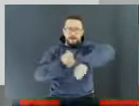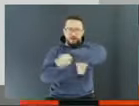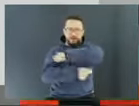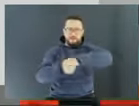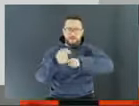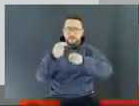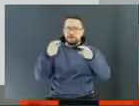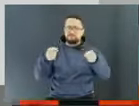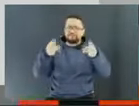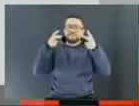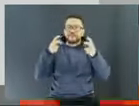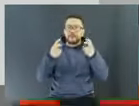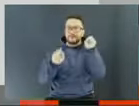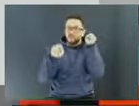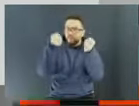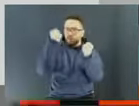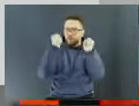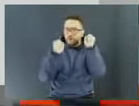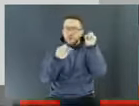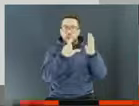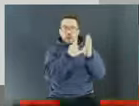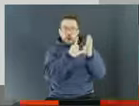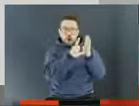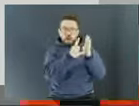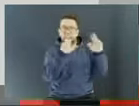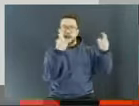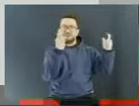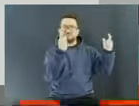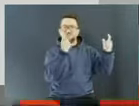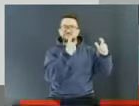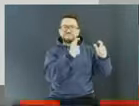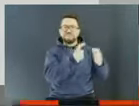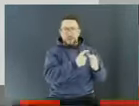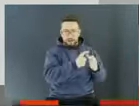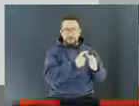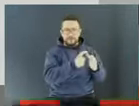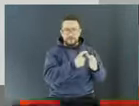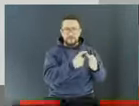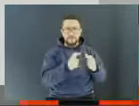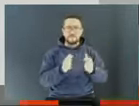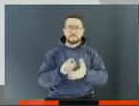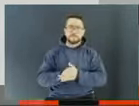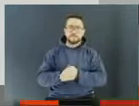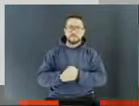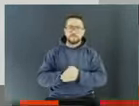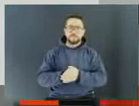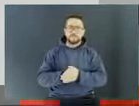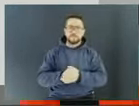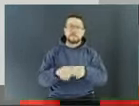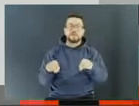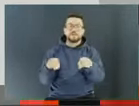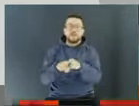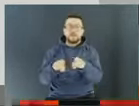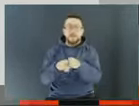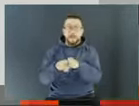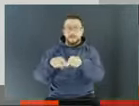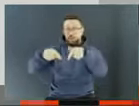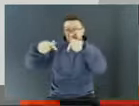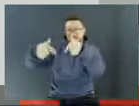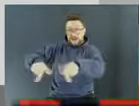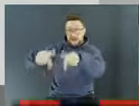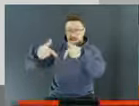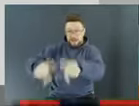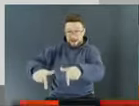As grandes lojas diminuíram por conta de aluguéis caros, e por conta da alta taxa de desemprego, infelizmente, 13 milhões de